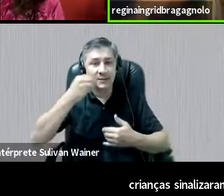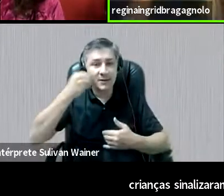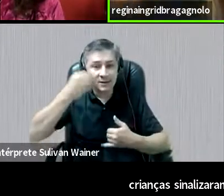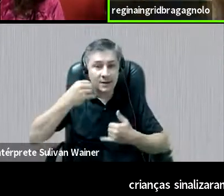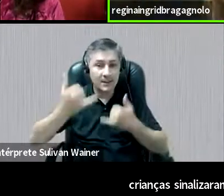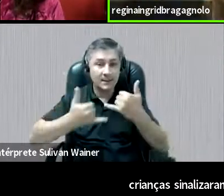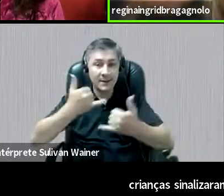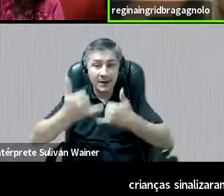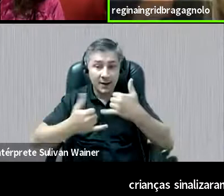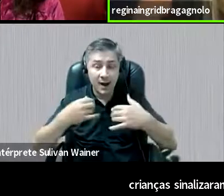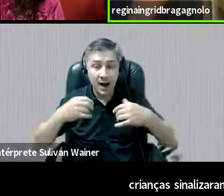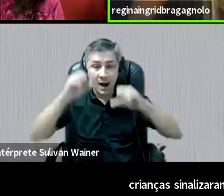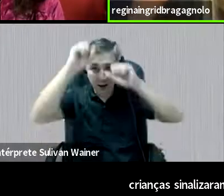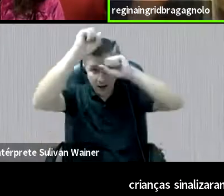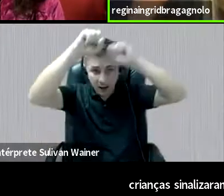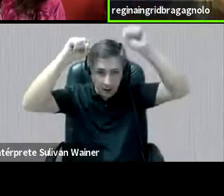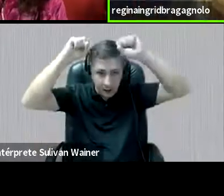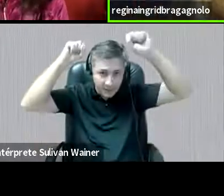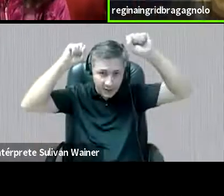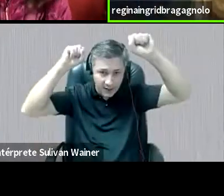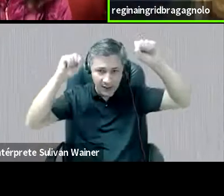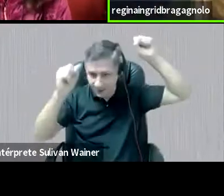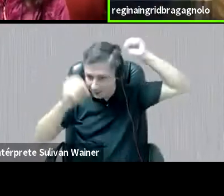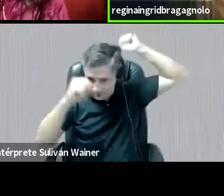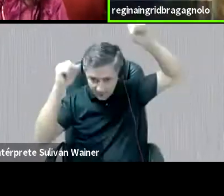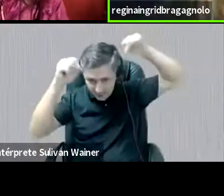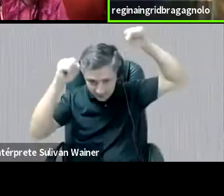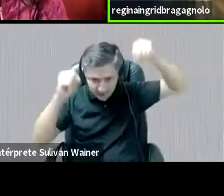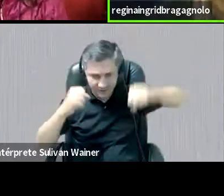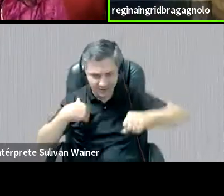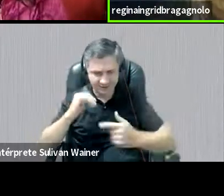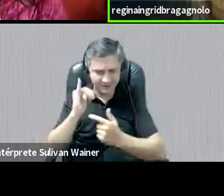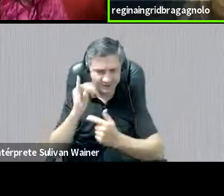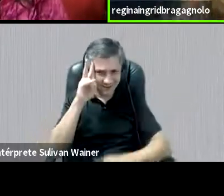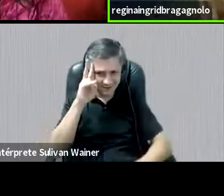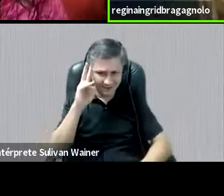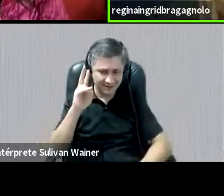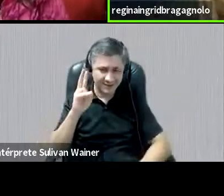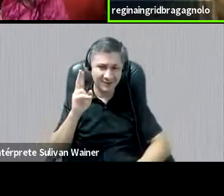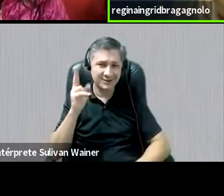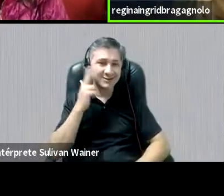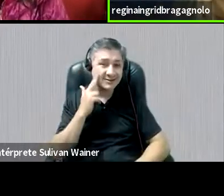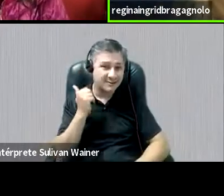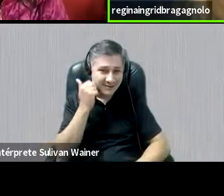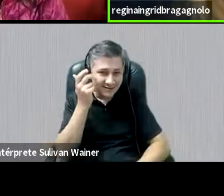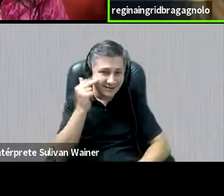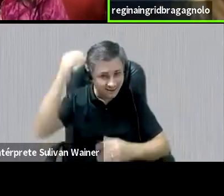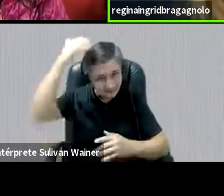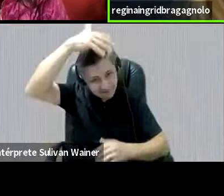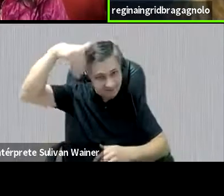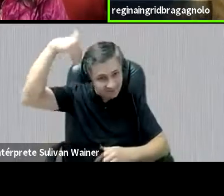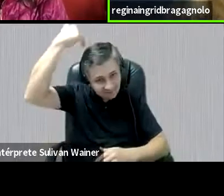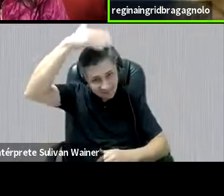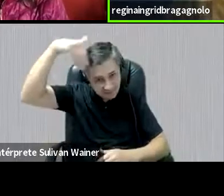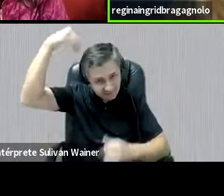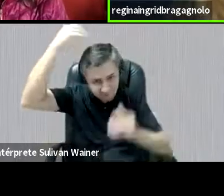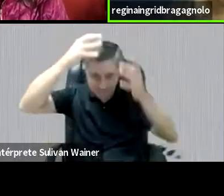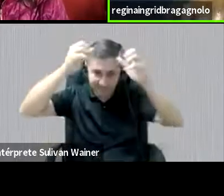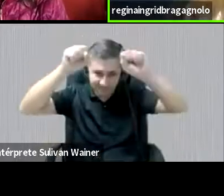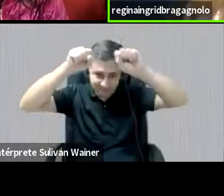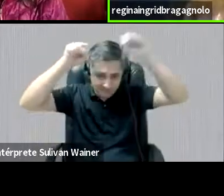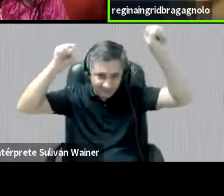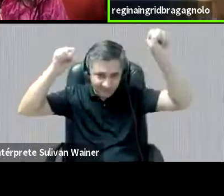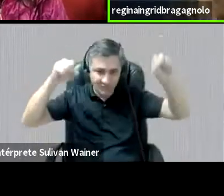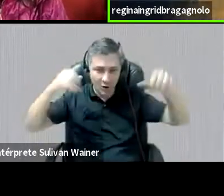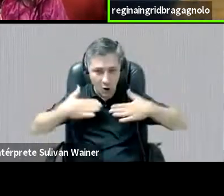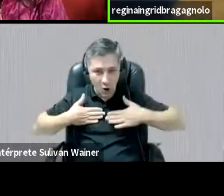panos, de amarrar no cabelo, quando a gente trouxe as narrativas sobre a negritude, de várias formas de vestir